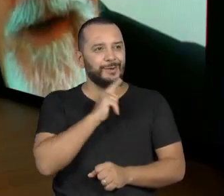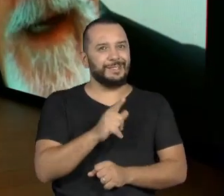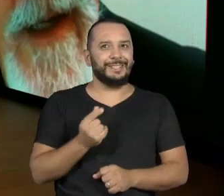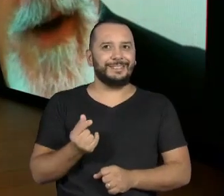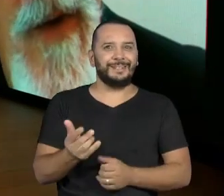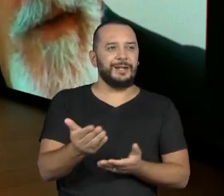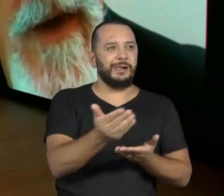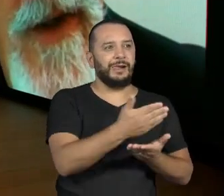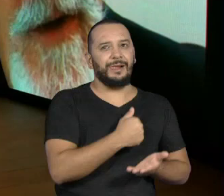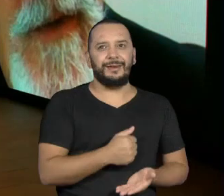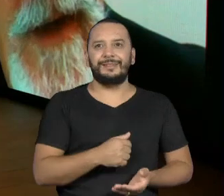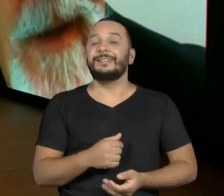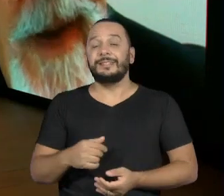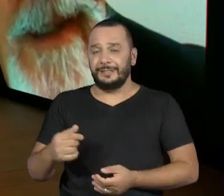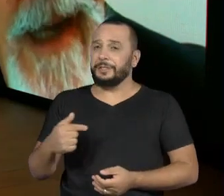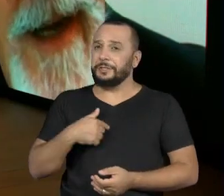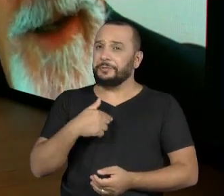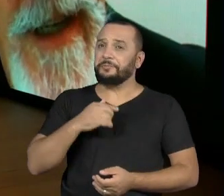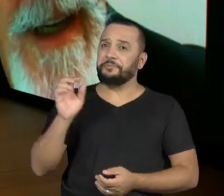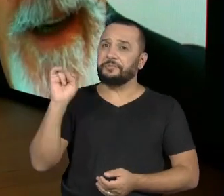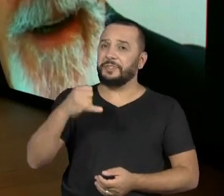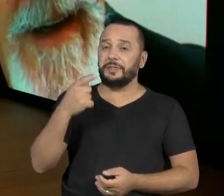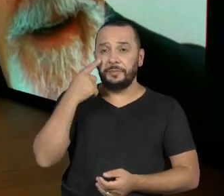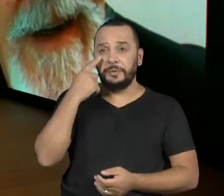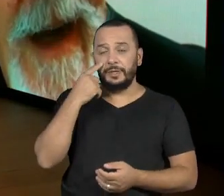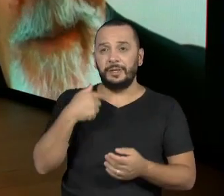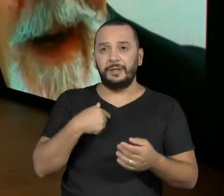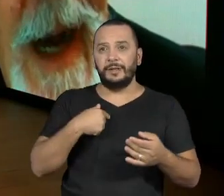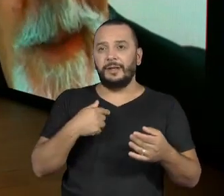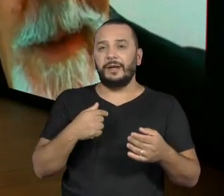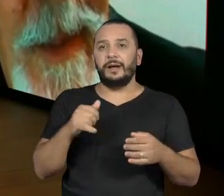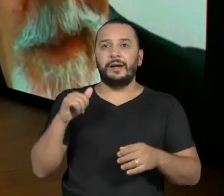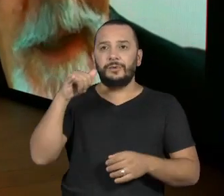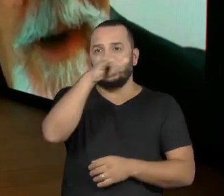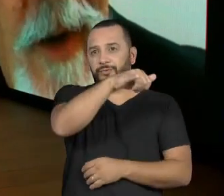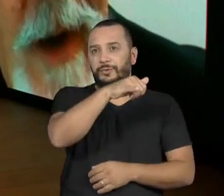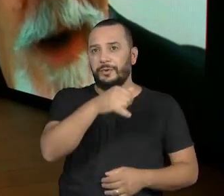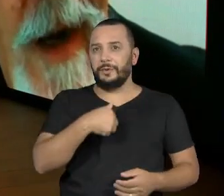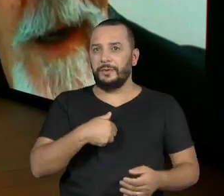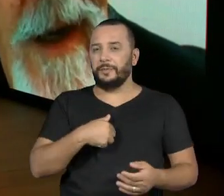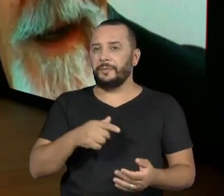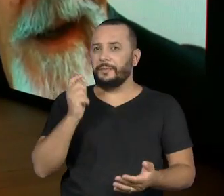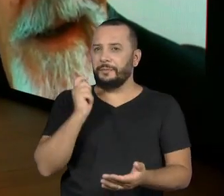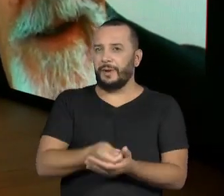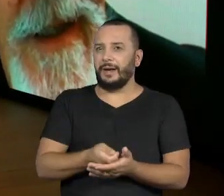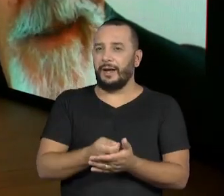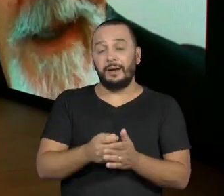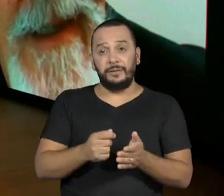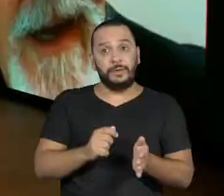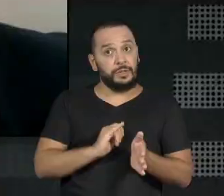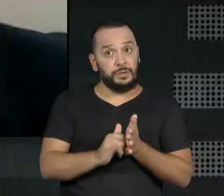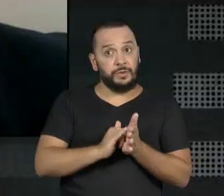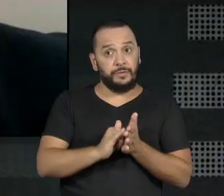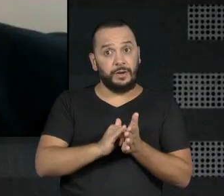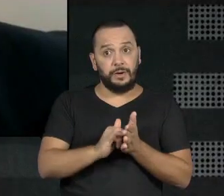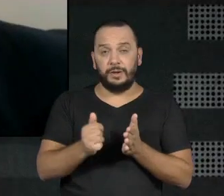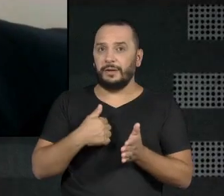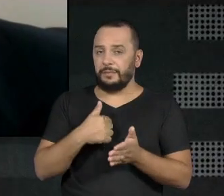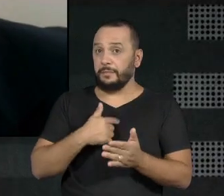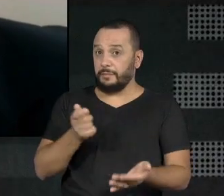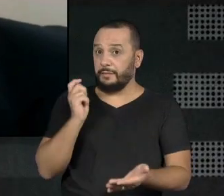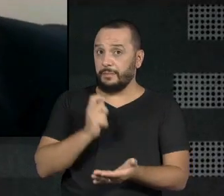O artuário, dali que eu fiz, eu vi que a passagem era... Falei para Nova York, mais de sábios,